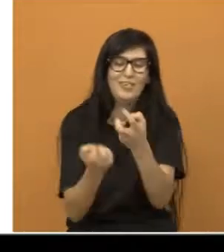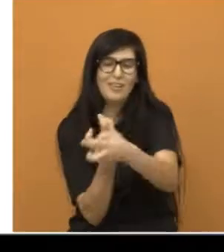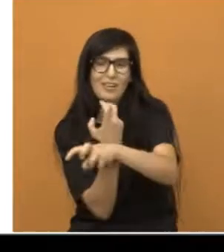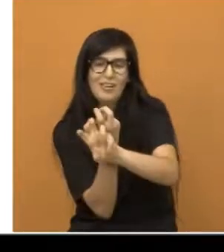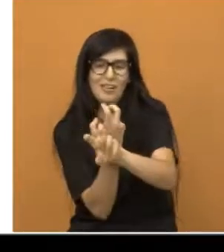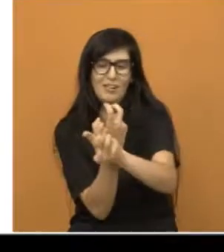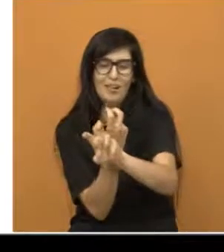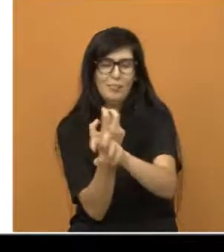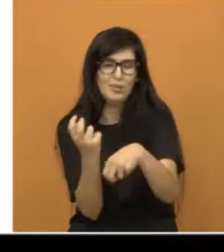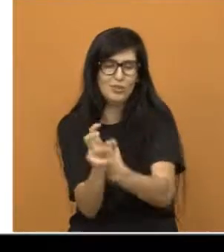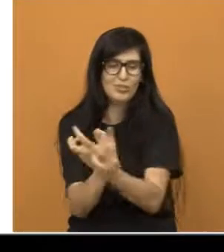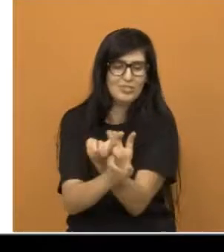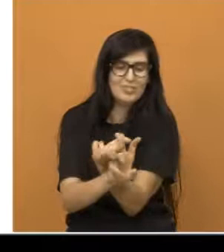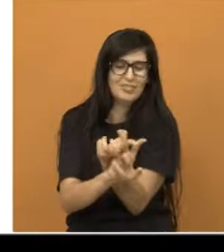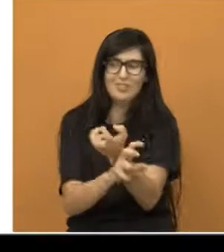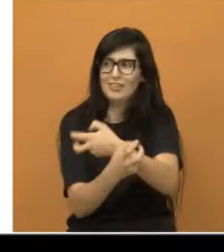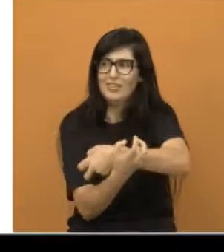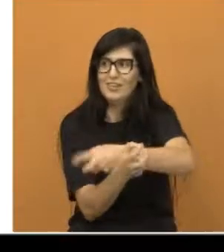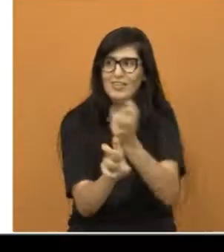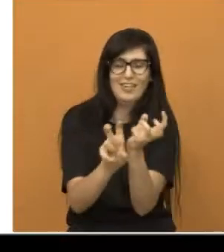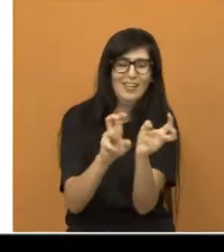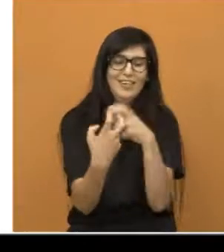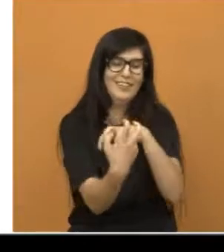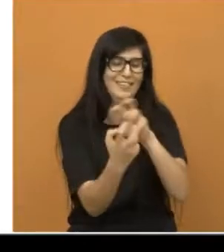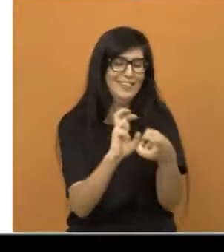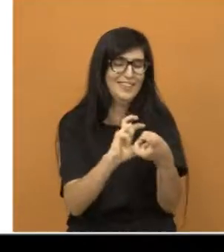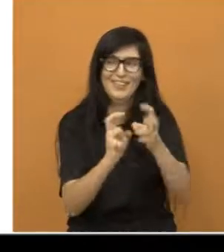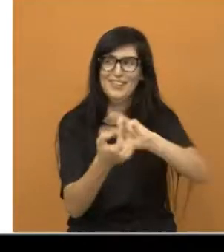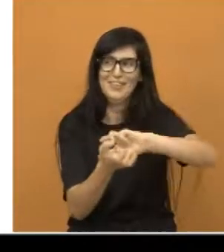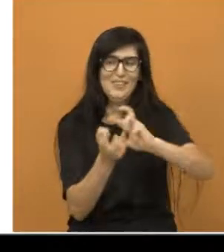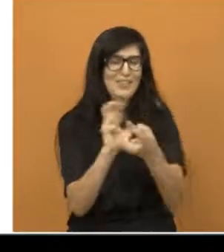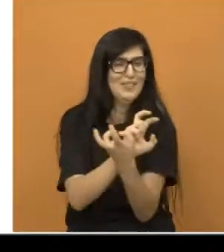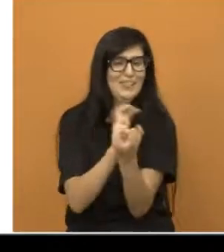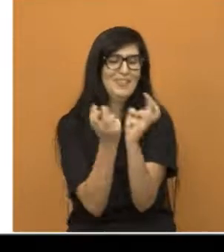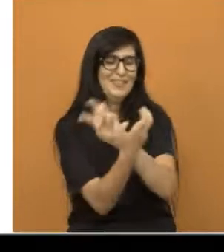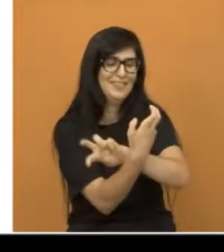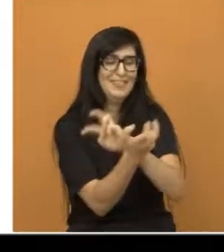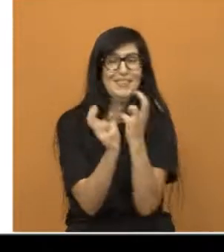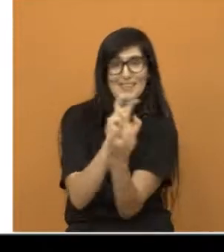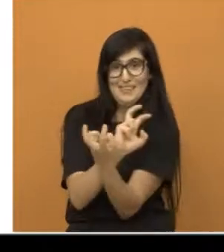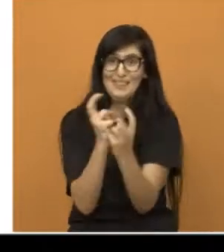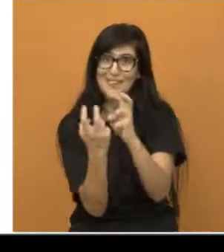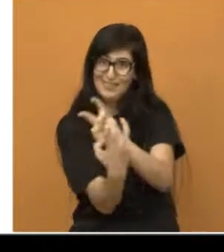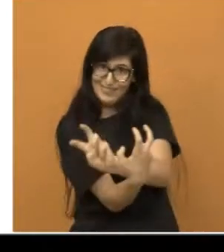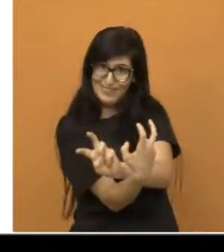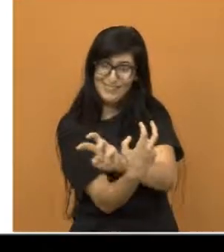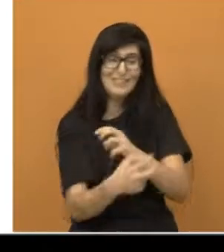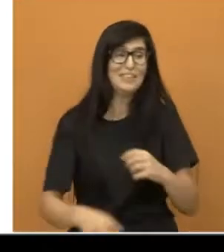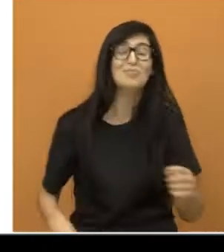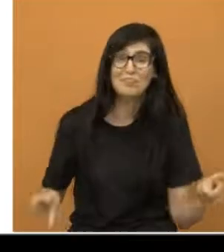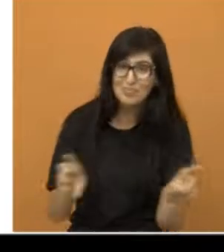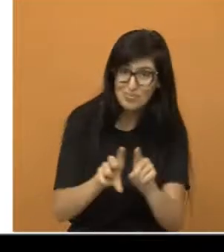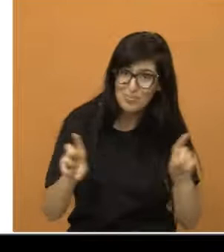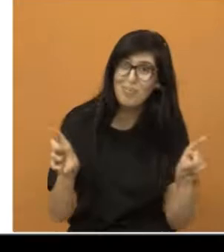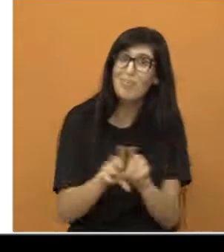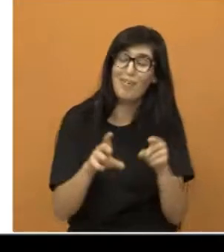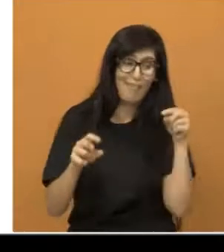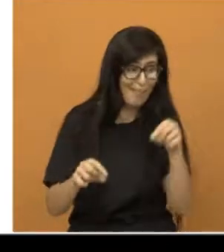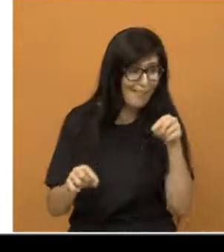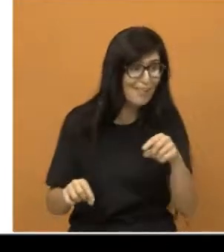o seu Narcísio, o mestre Raimundinho, que fez lá um evento maravilhoso, que fala